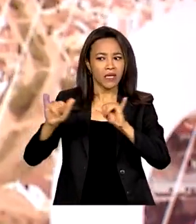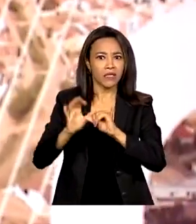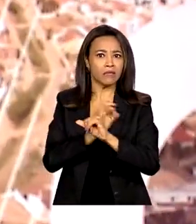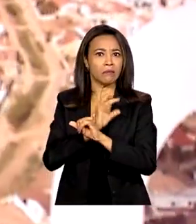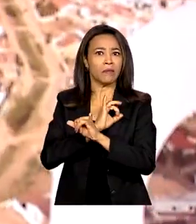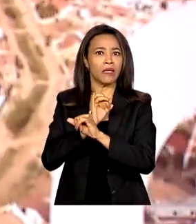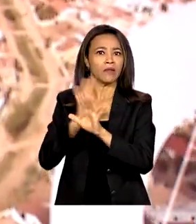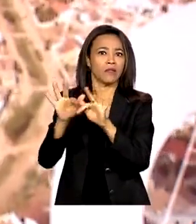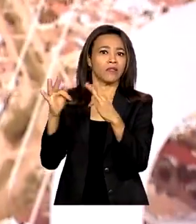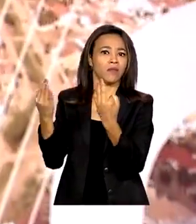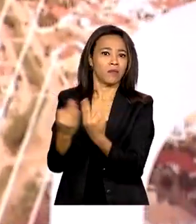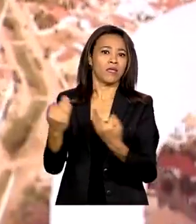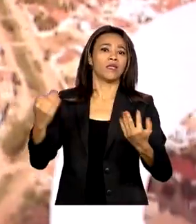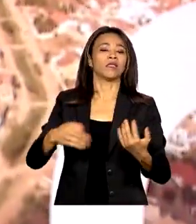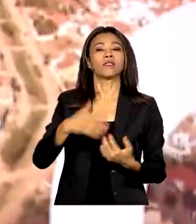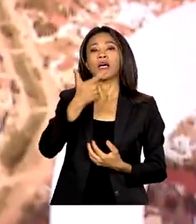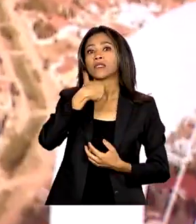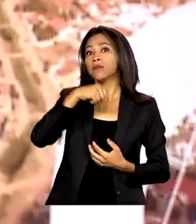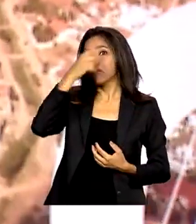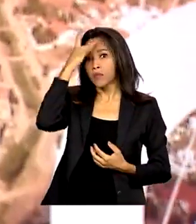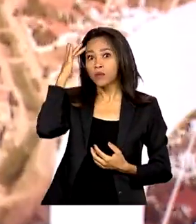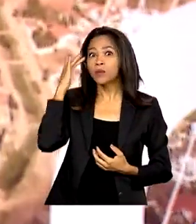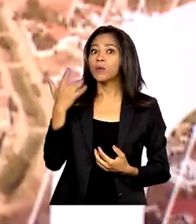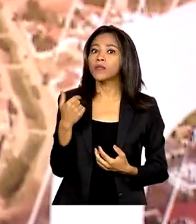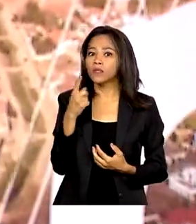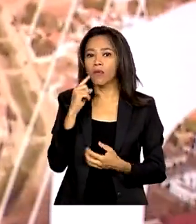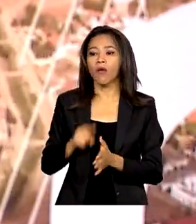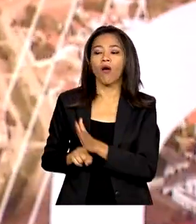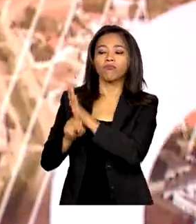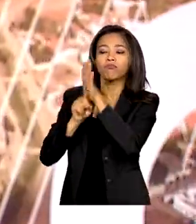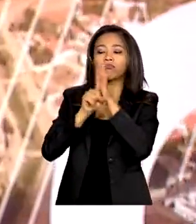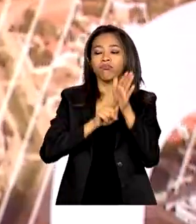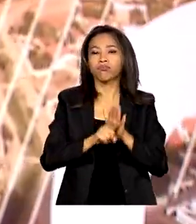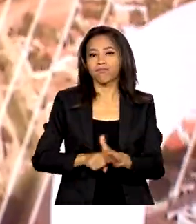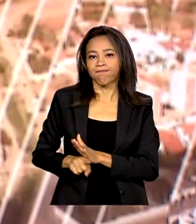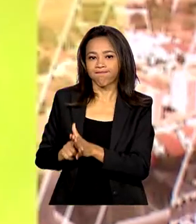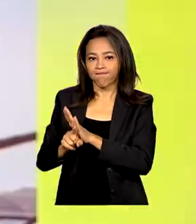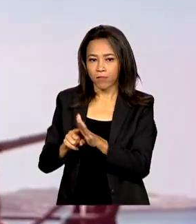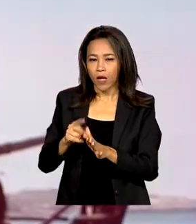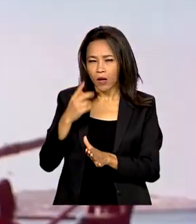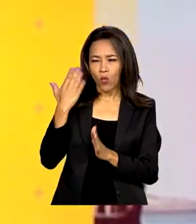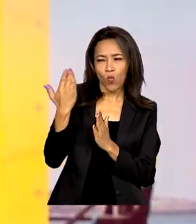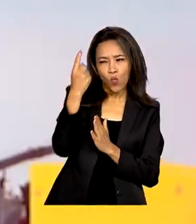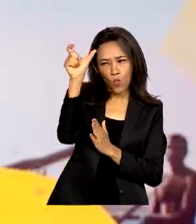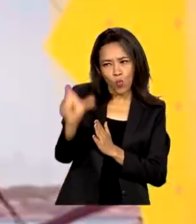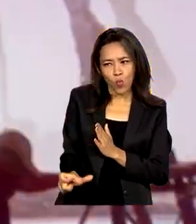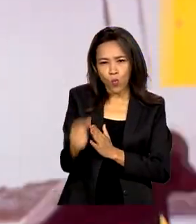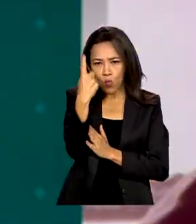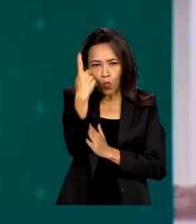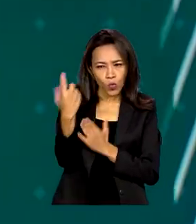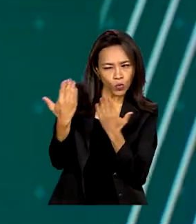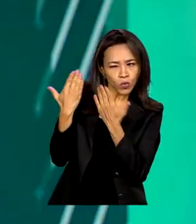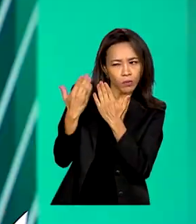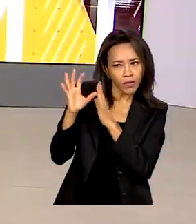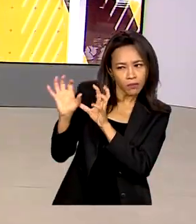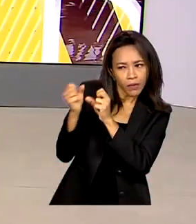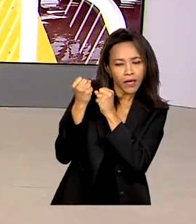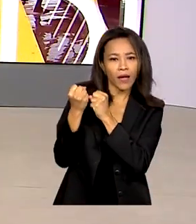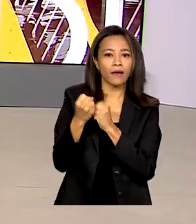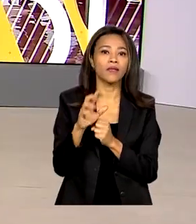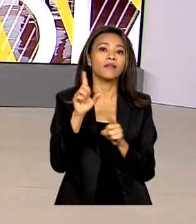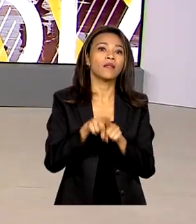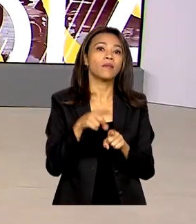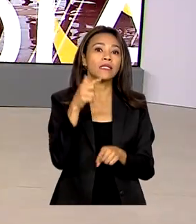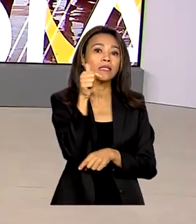famílias. Os autores das mensagens estão sob investigação. A polícia prendeu um suspeito e apreendeu sete armas. A